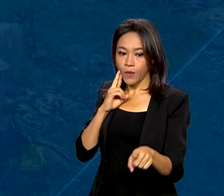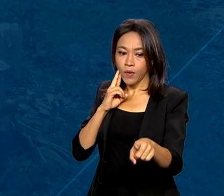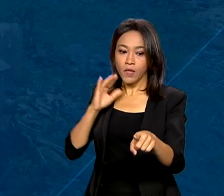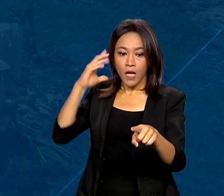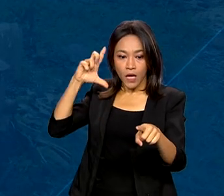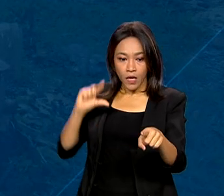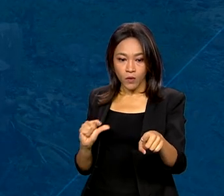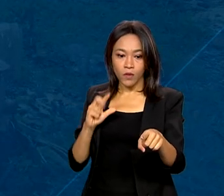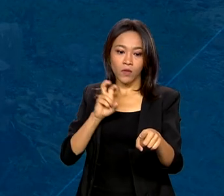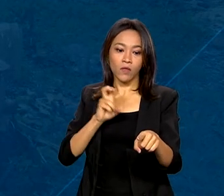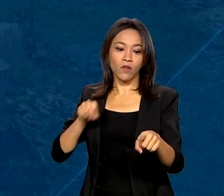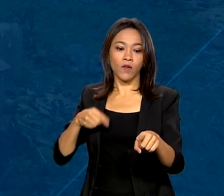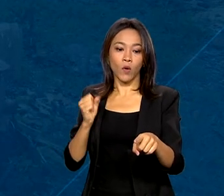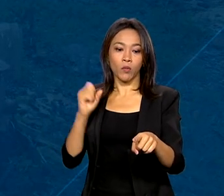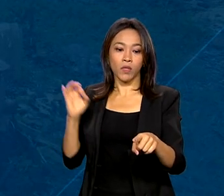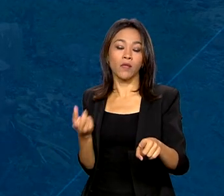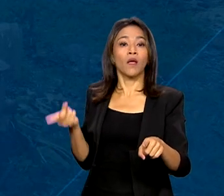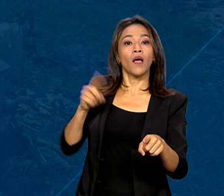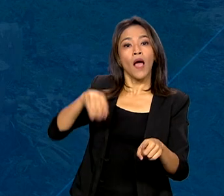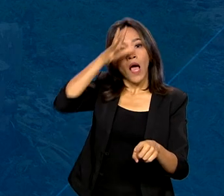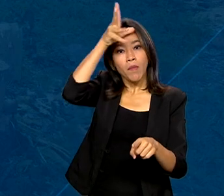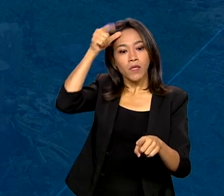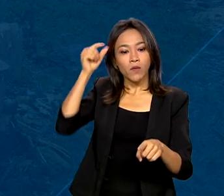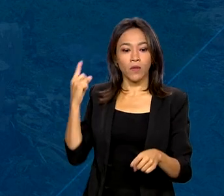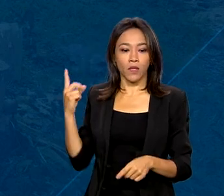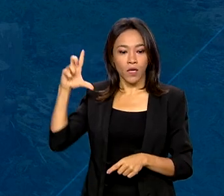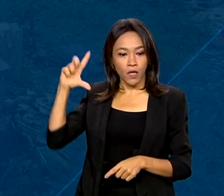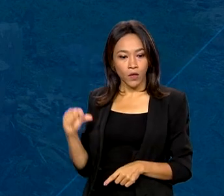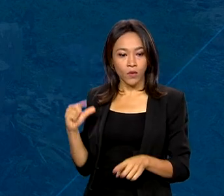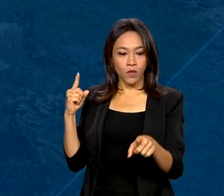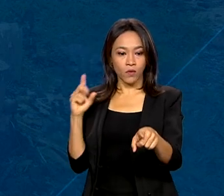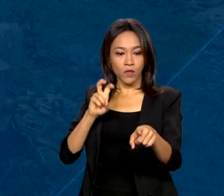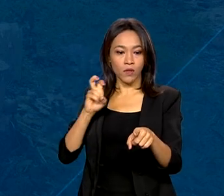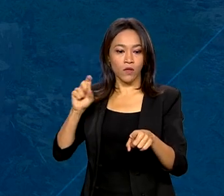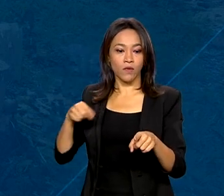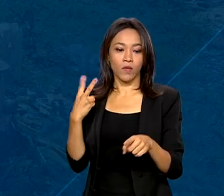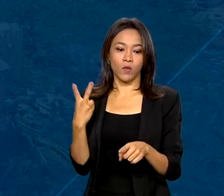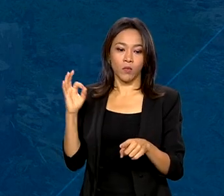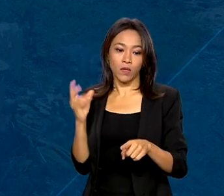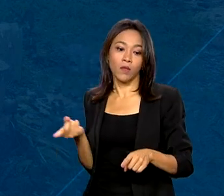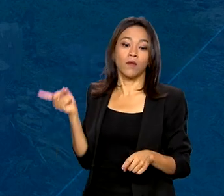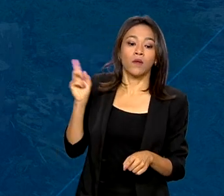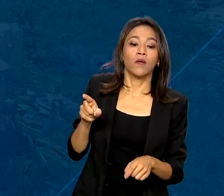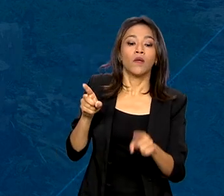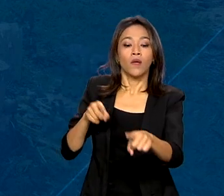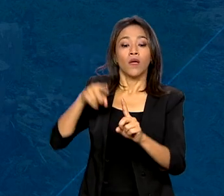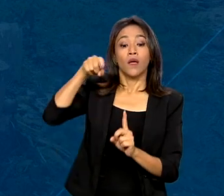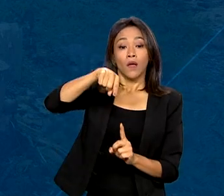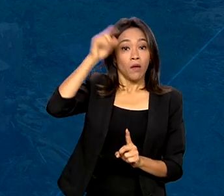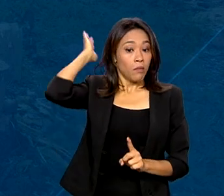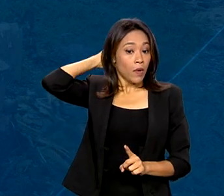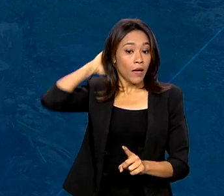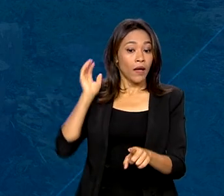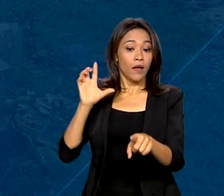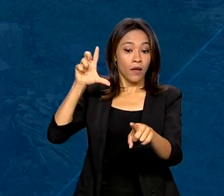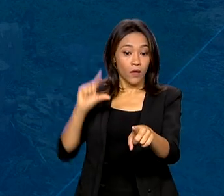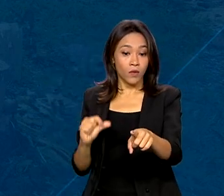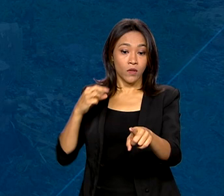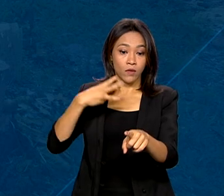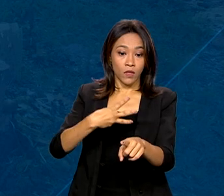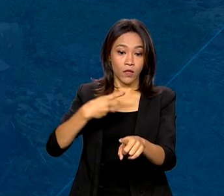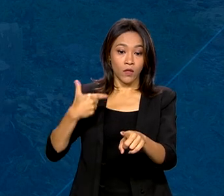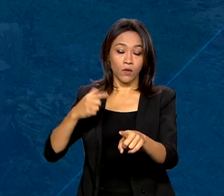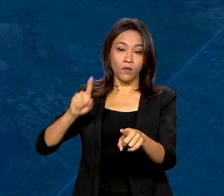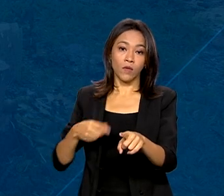,8%, Amazonas 55,2% e Pará 32,6